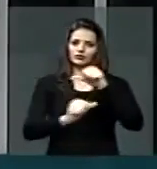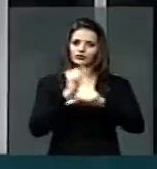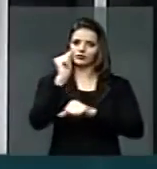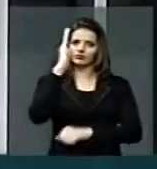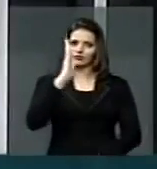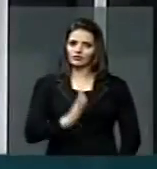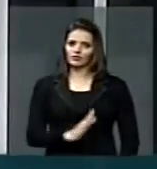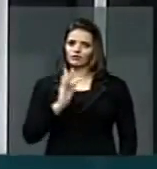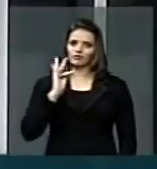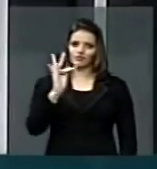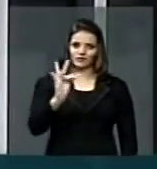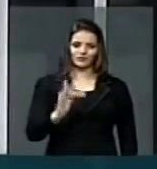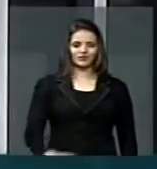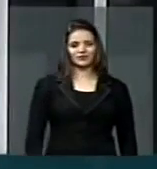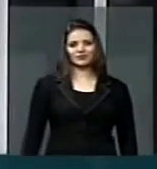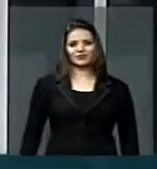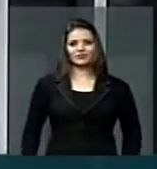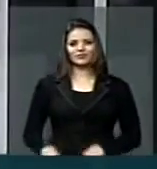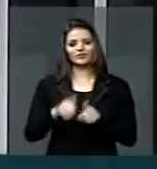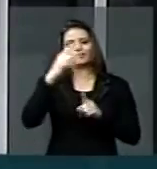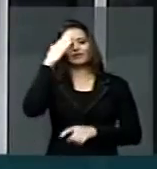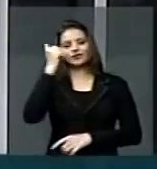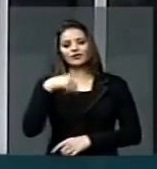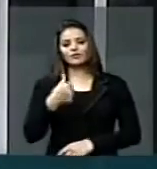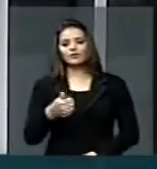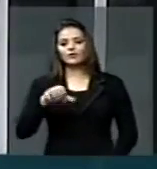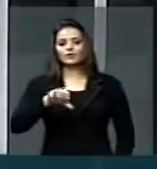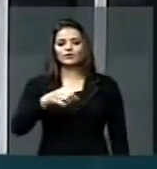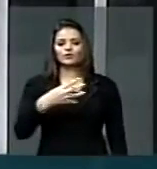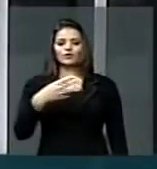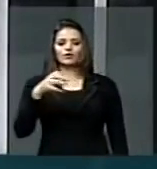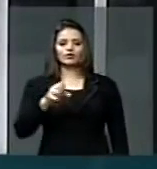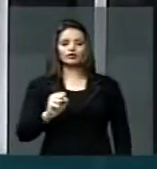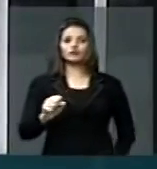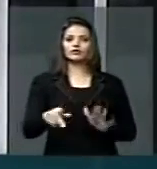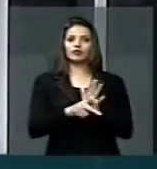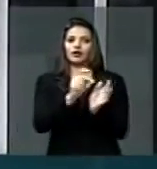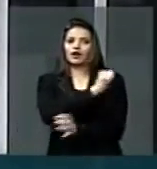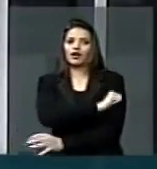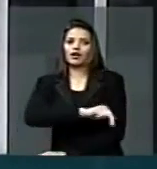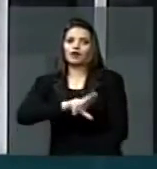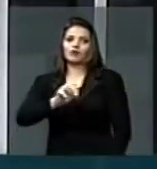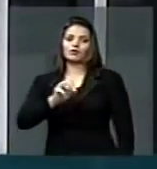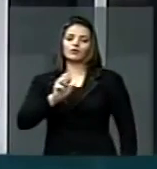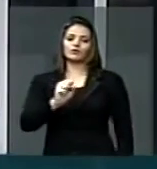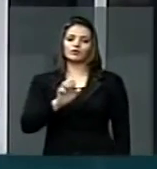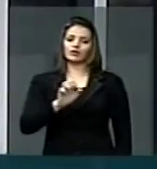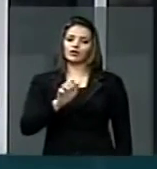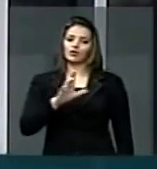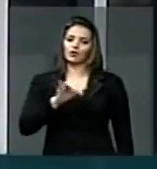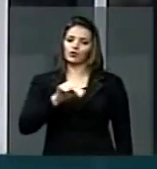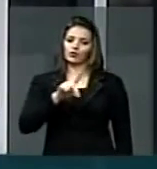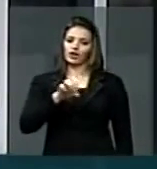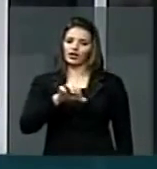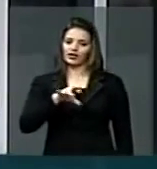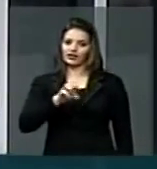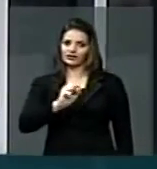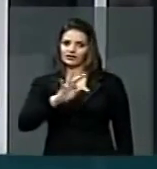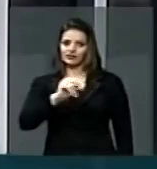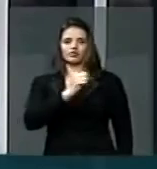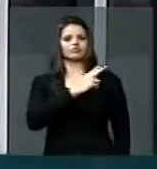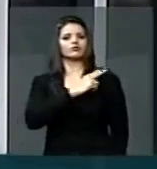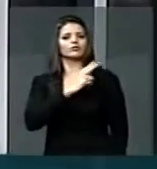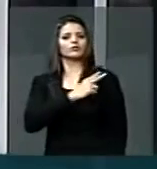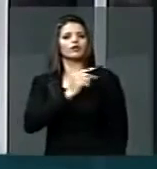destino do país. Sabemos que desde 1948 os estudantes secundaristas nas diversas regiões brasileiras se